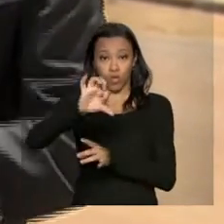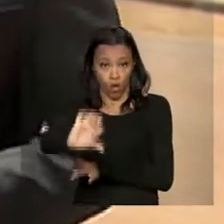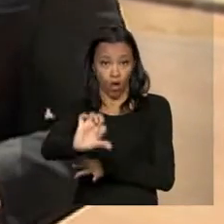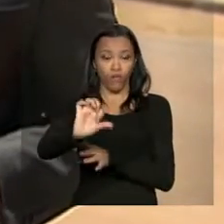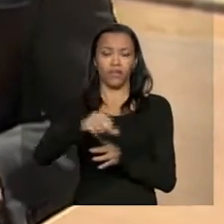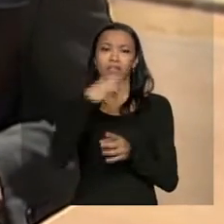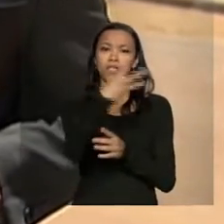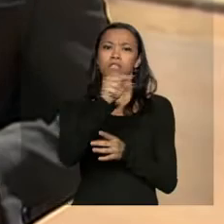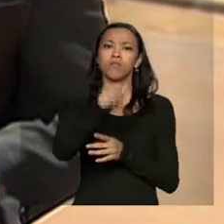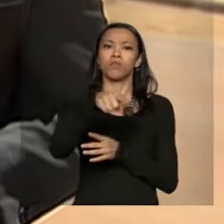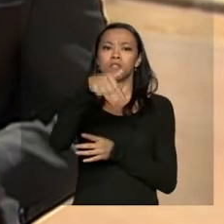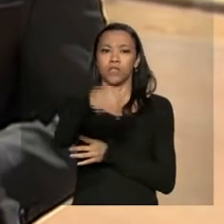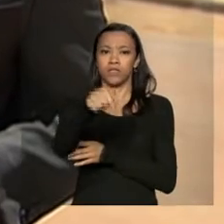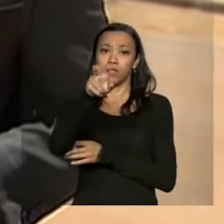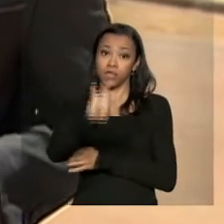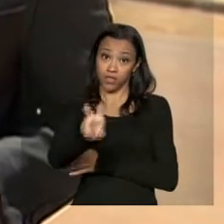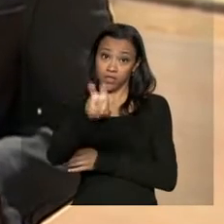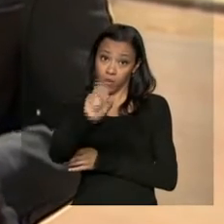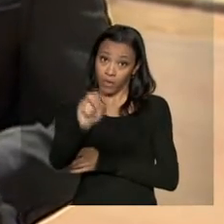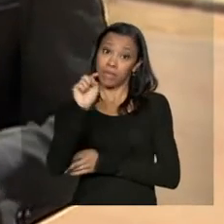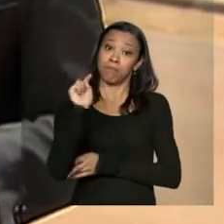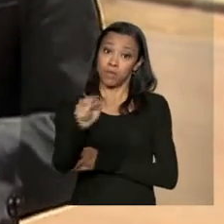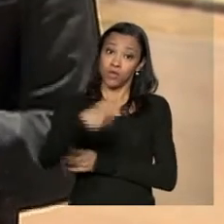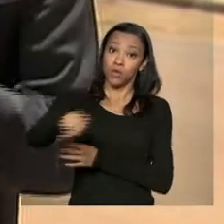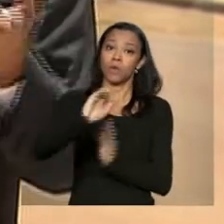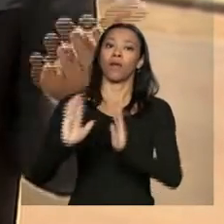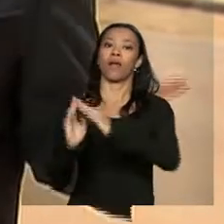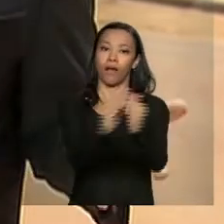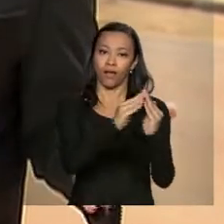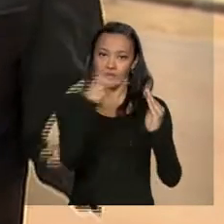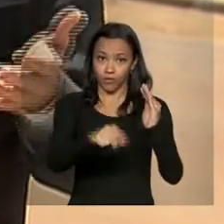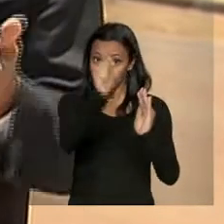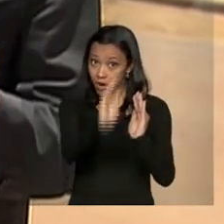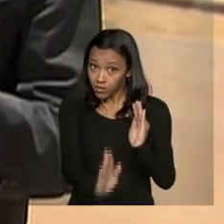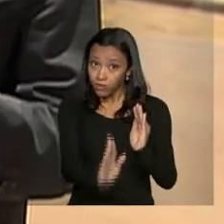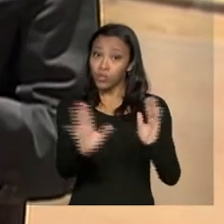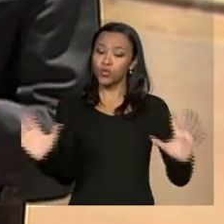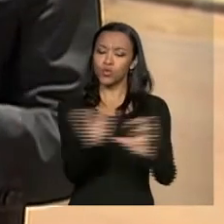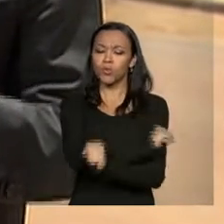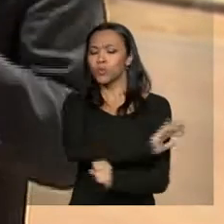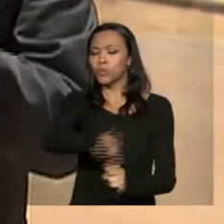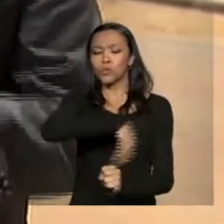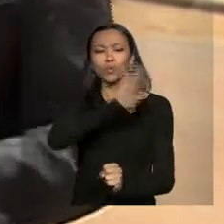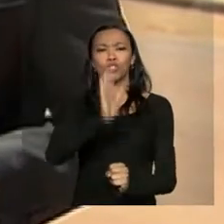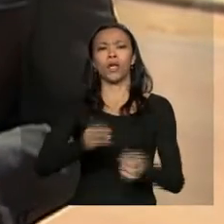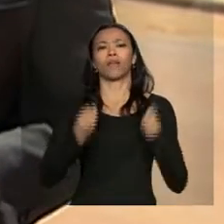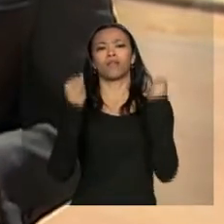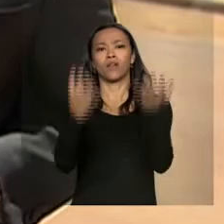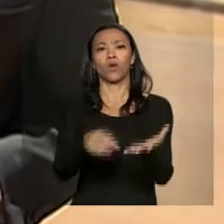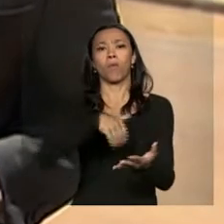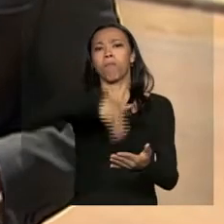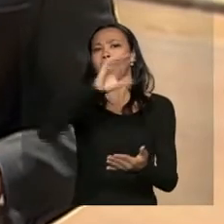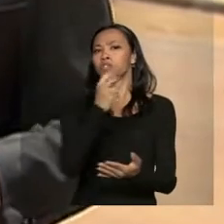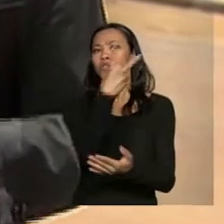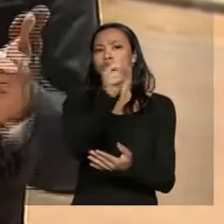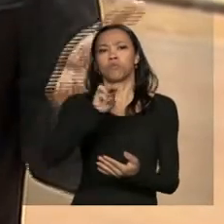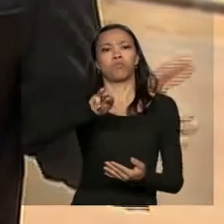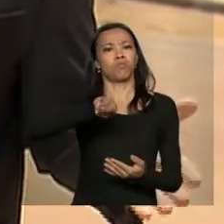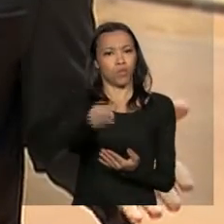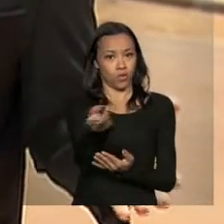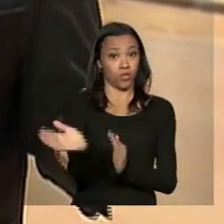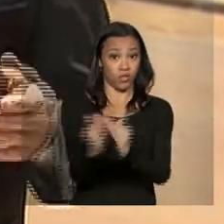e 750 mil moradias no país. Desse total, já entregou mais de 2 milhões de unidades.